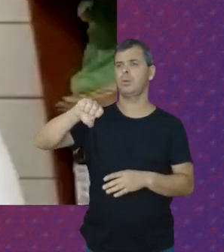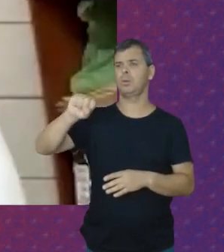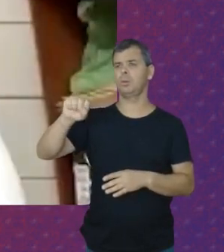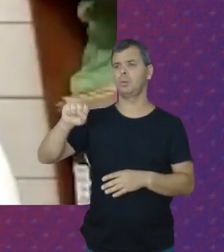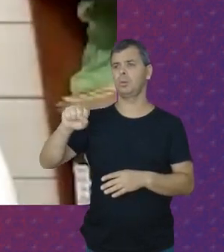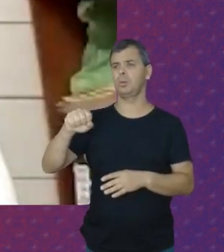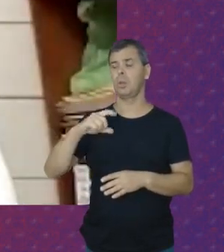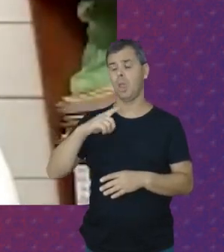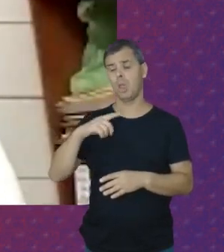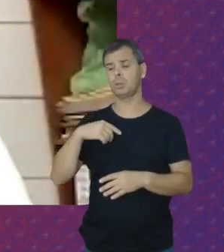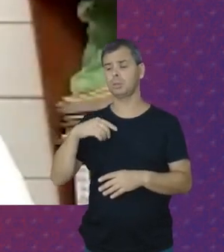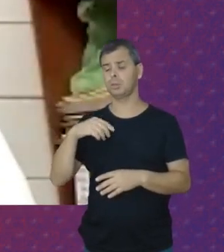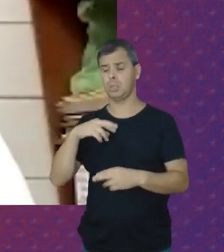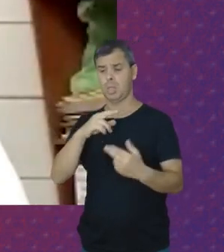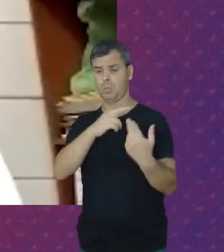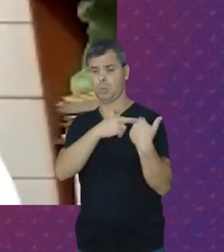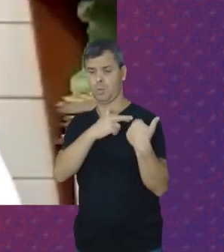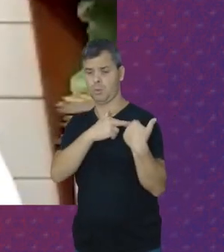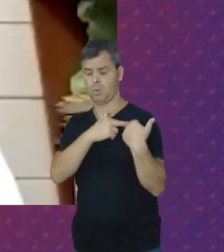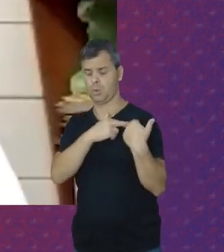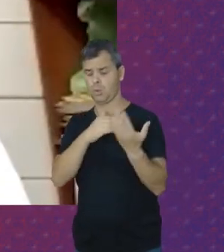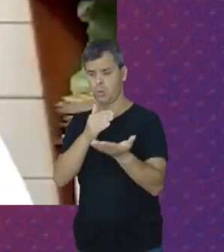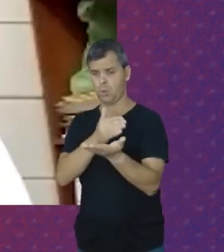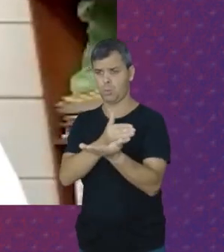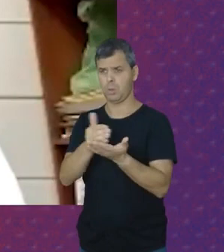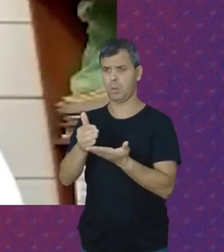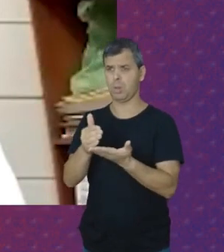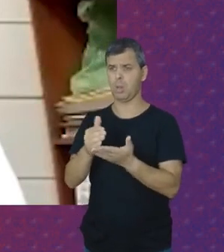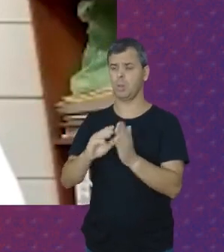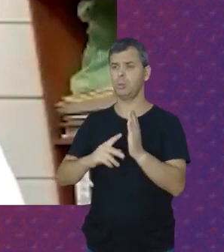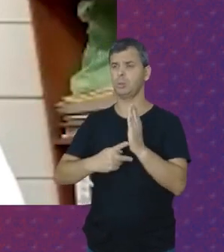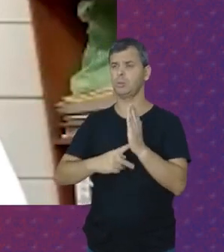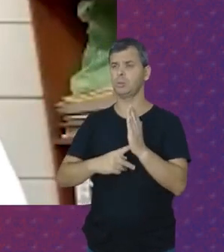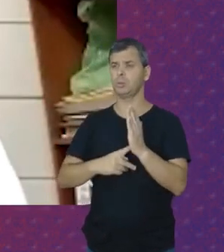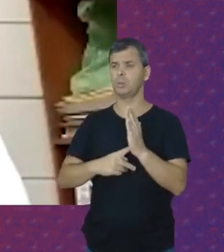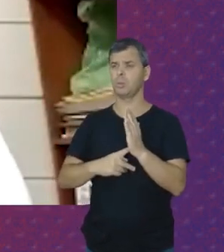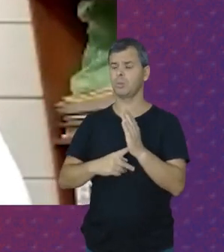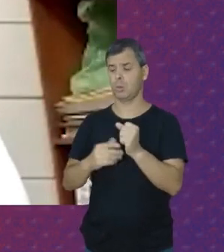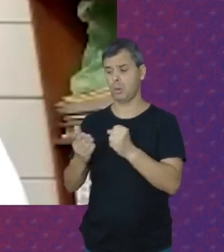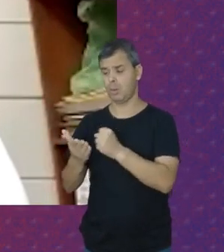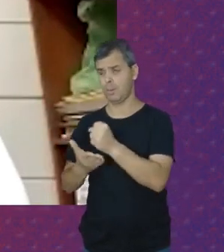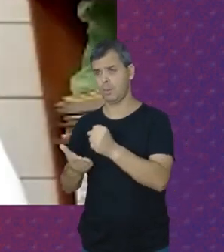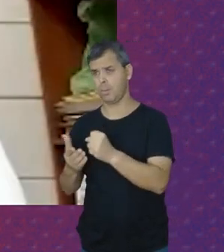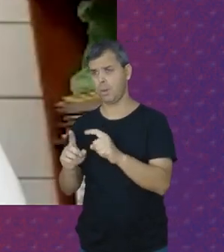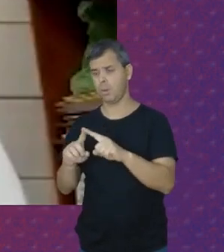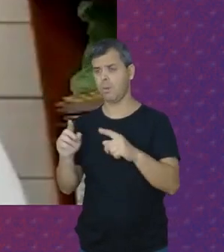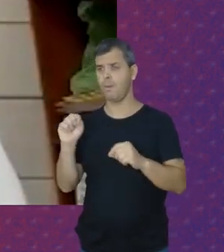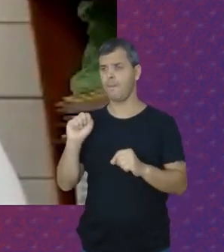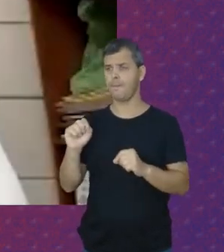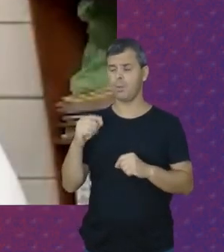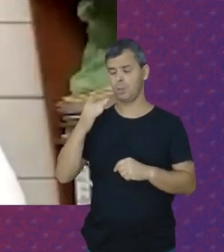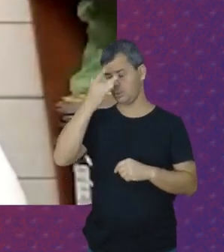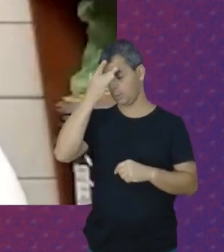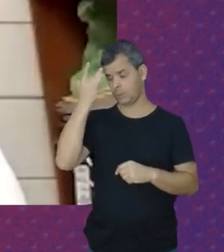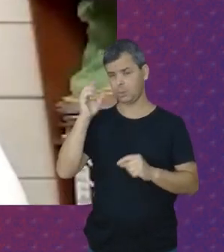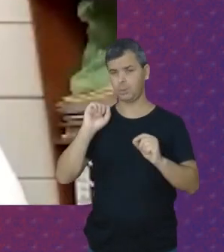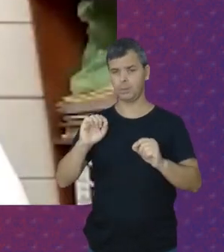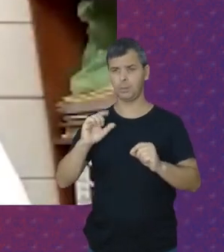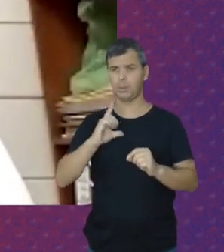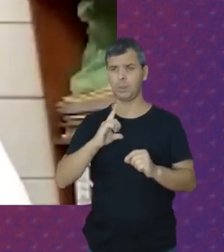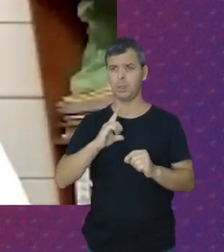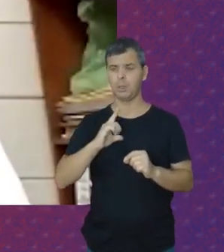dirigentes Elas começaram A conversar Com as bases E aí As pessoas Que